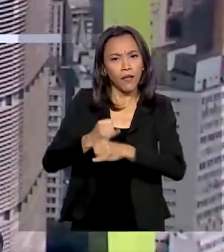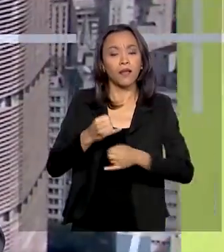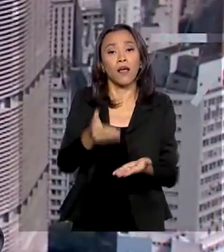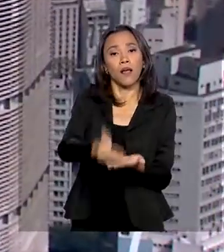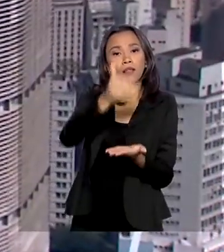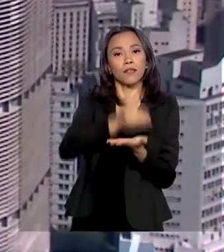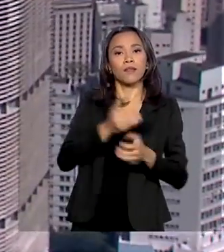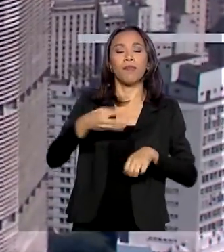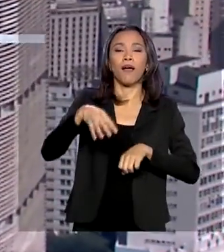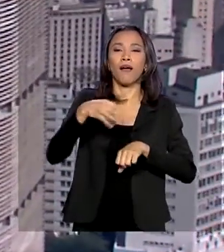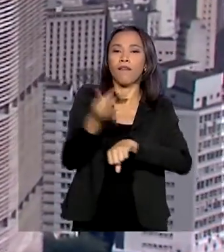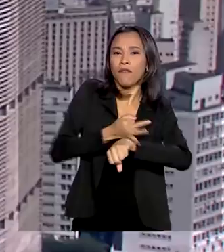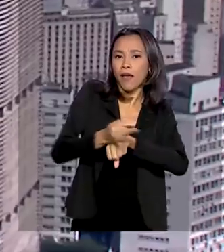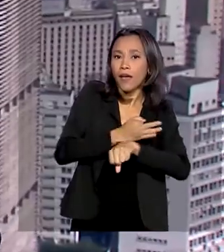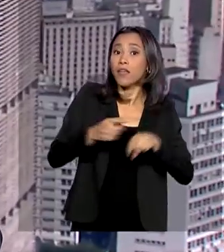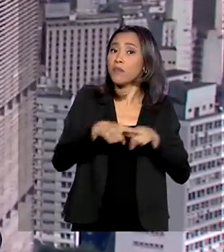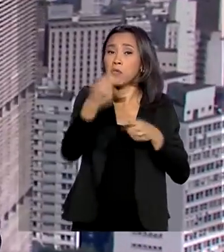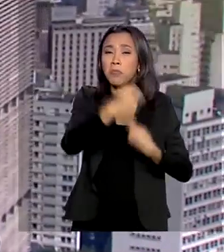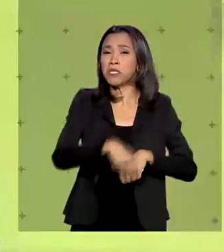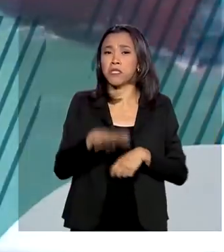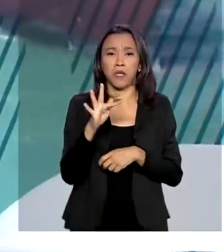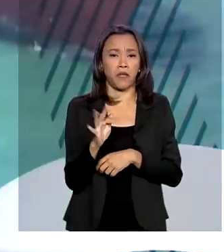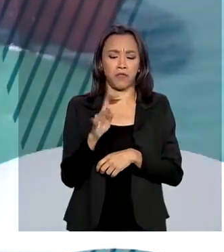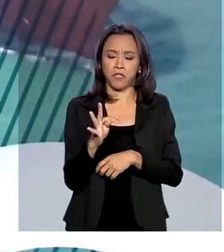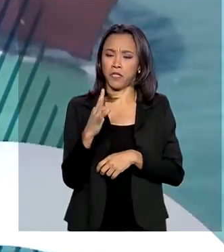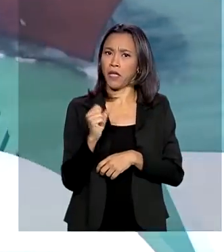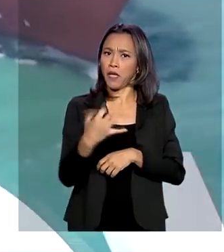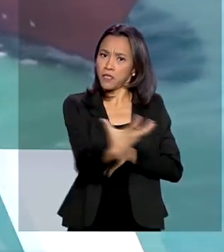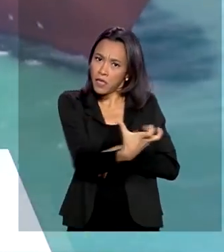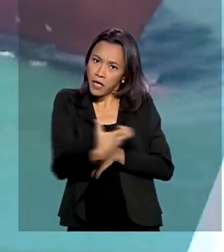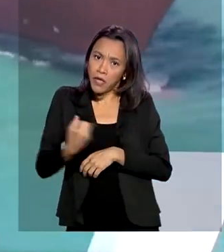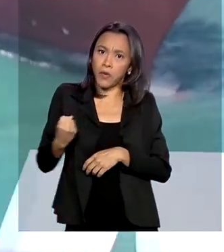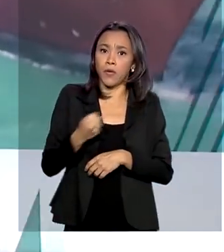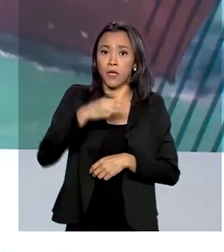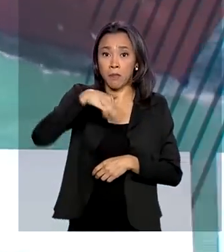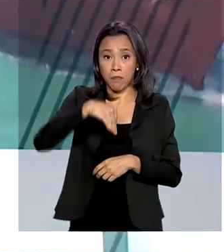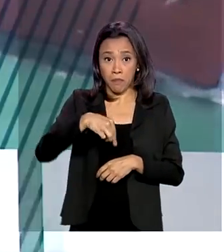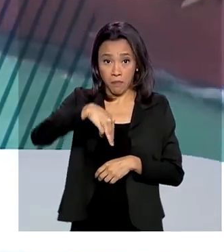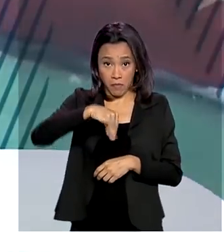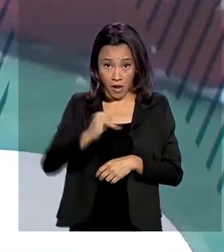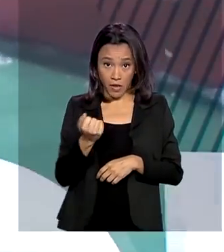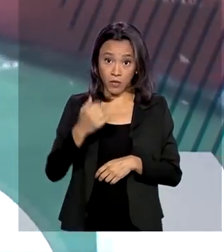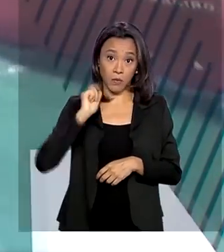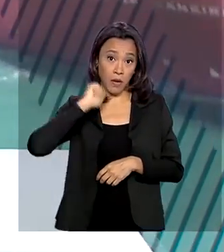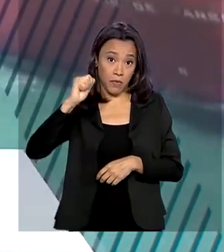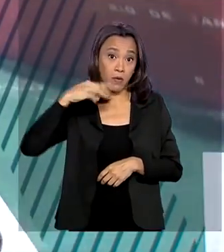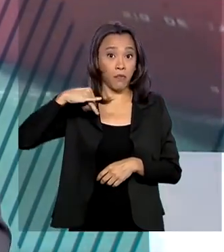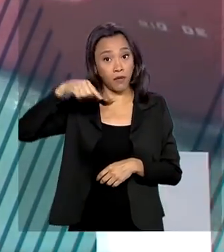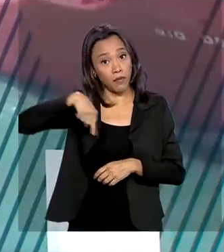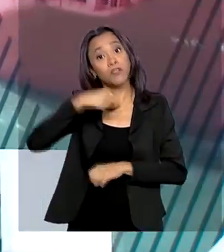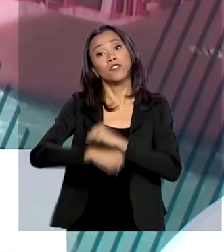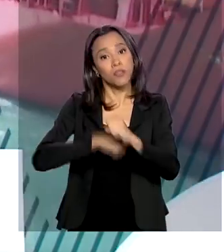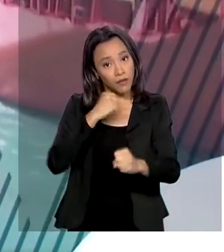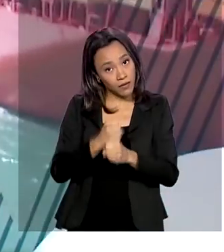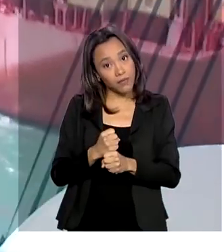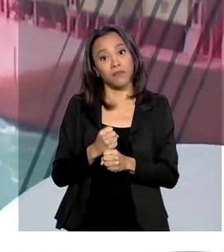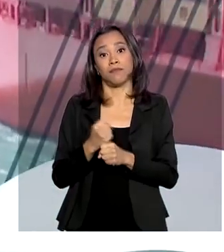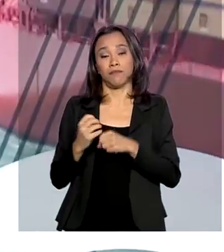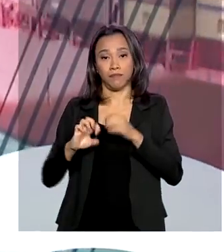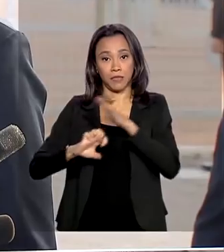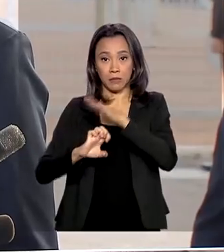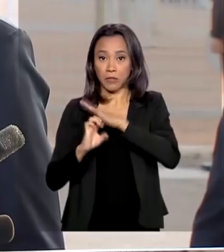e desobriga o recolhimento do FGTS em março, abril e maio deste ano. O presidente comentou a iniciativa.